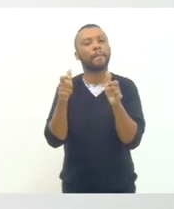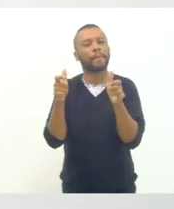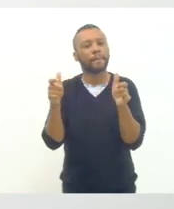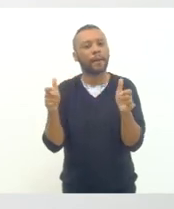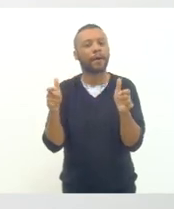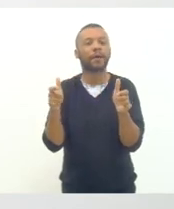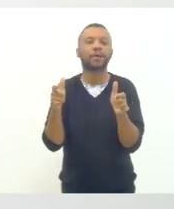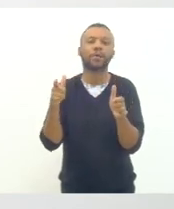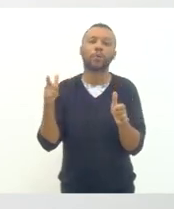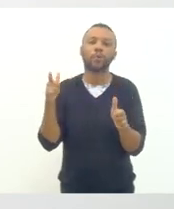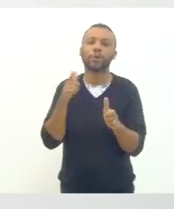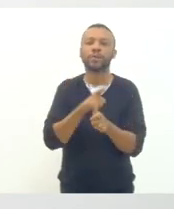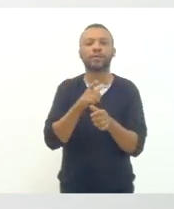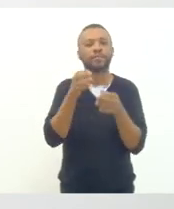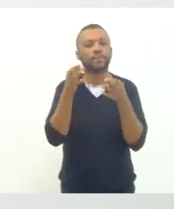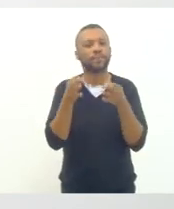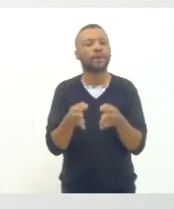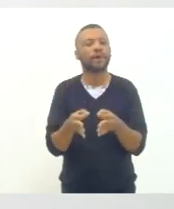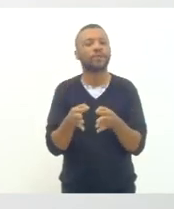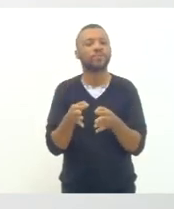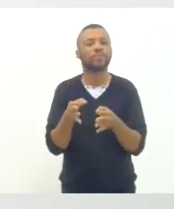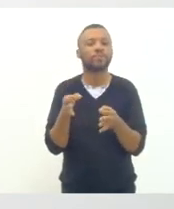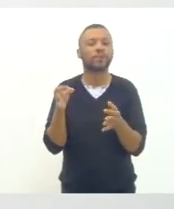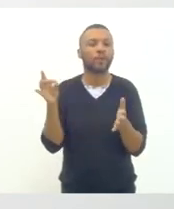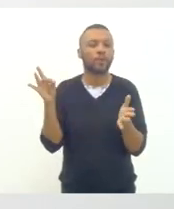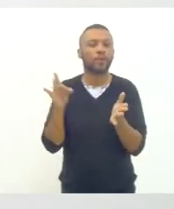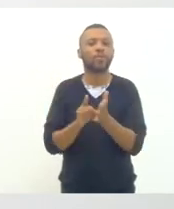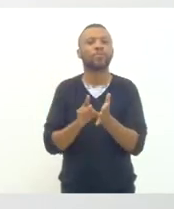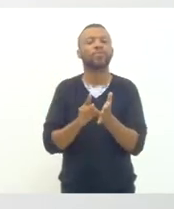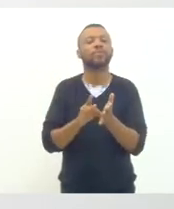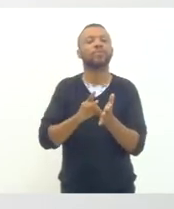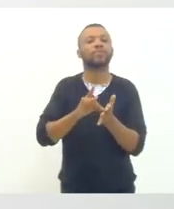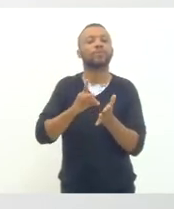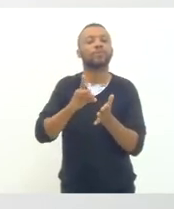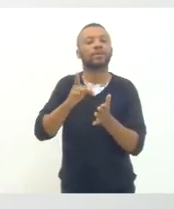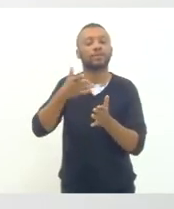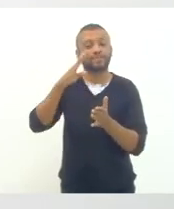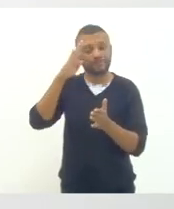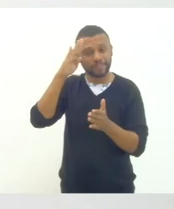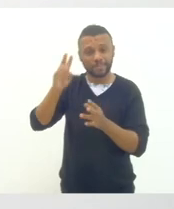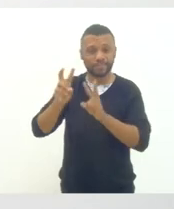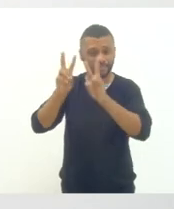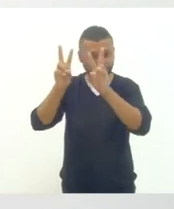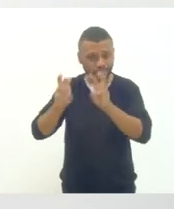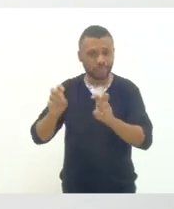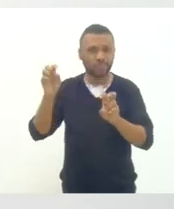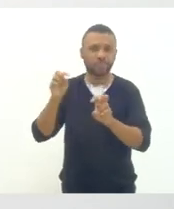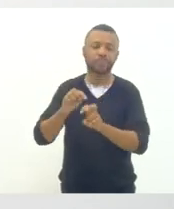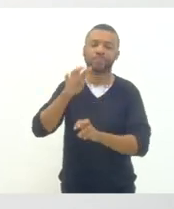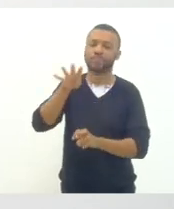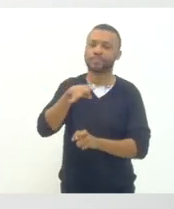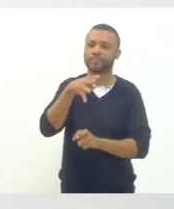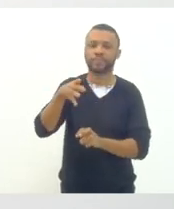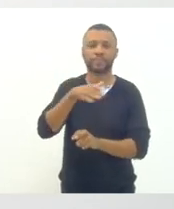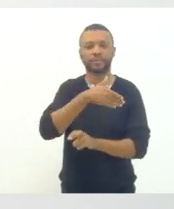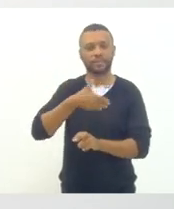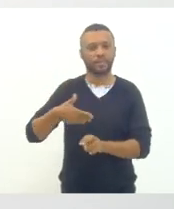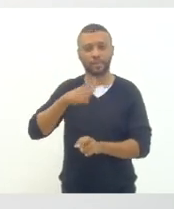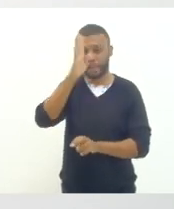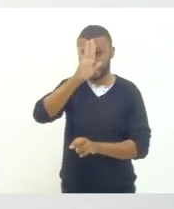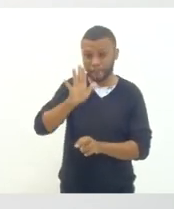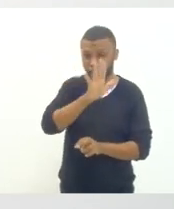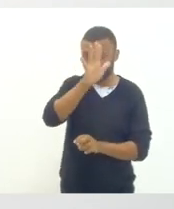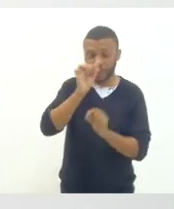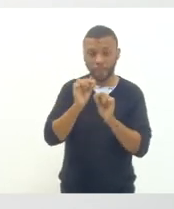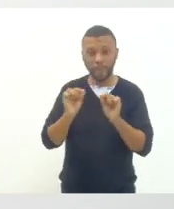fato consolidar o direito à educação como parte central da agenda do estado brasileiro essa é uma dívida